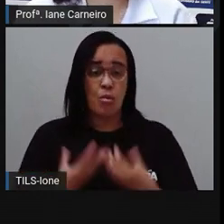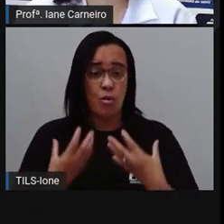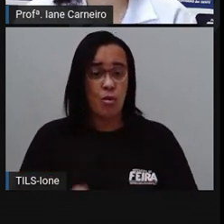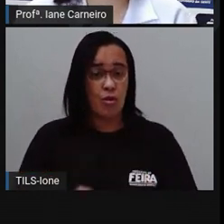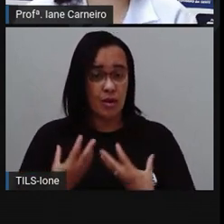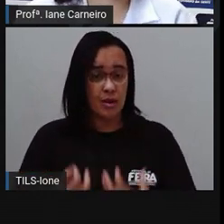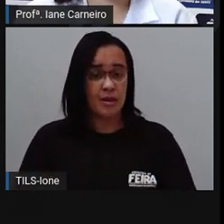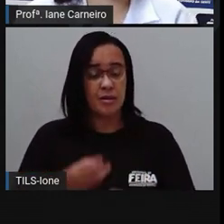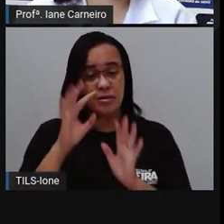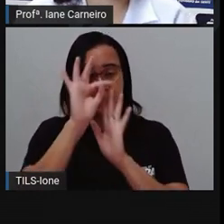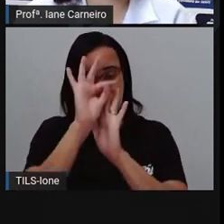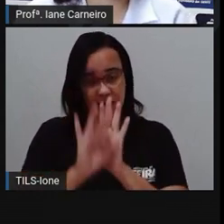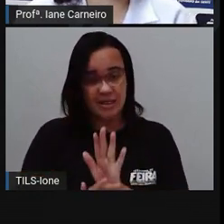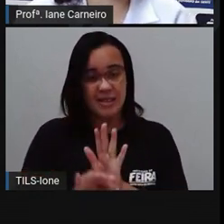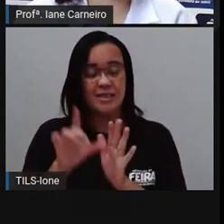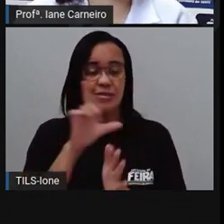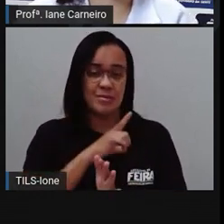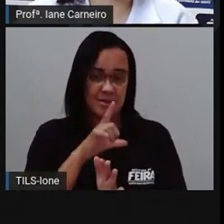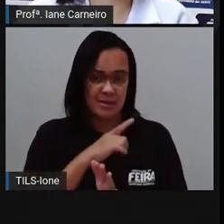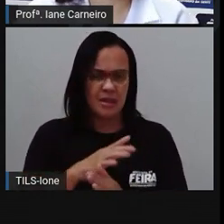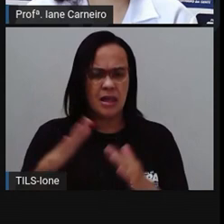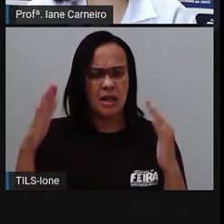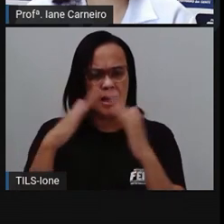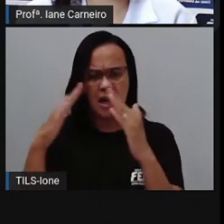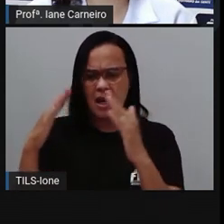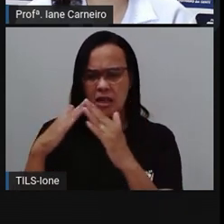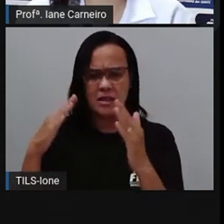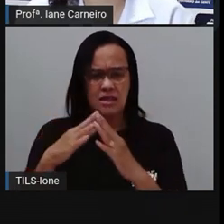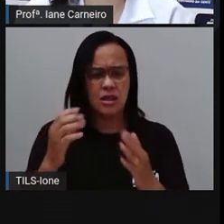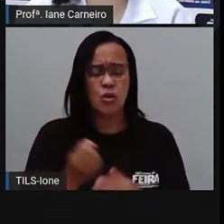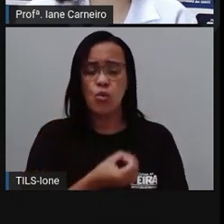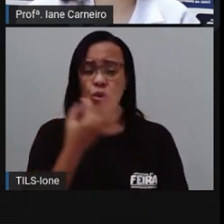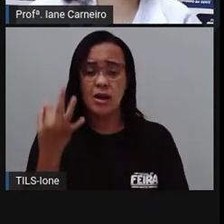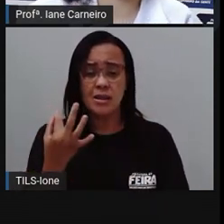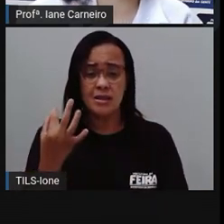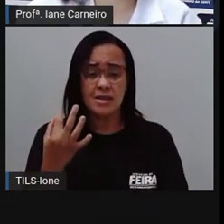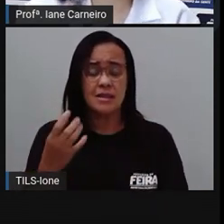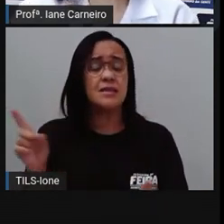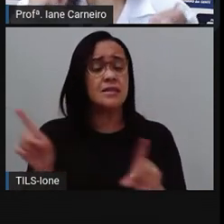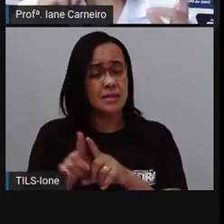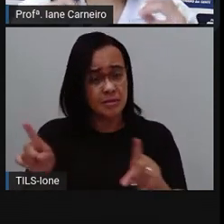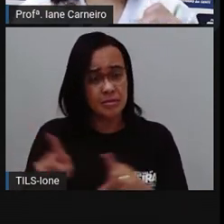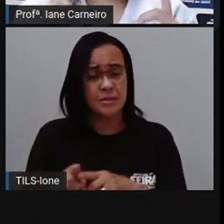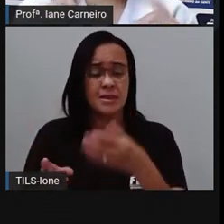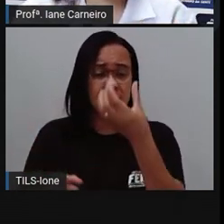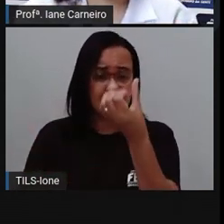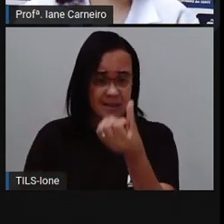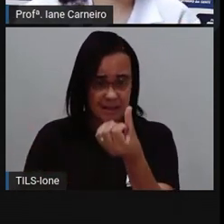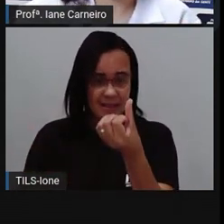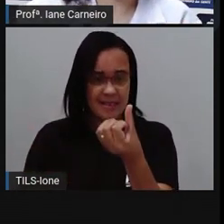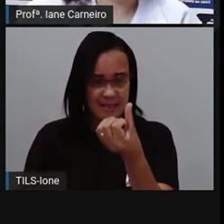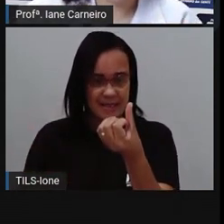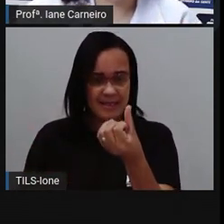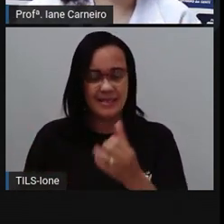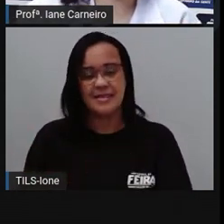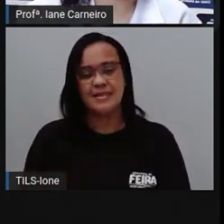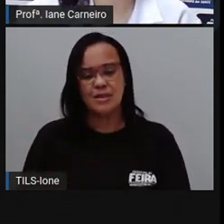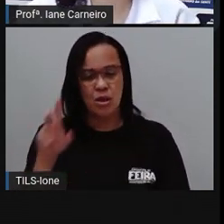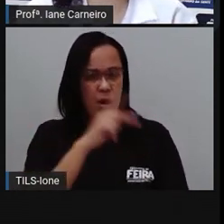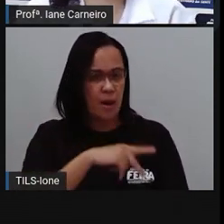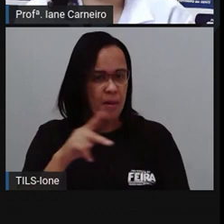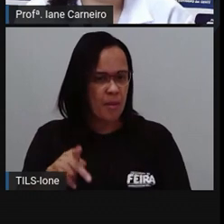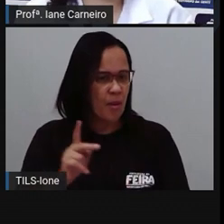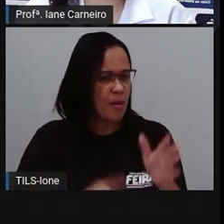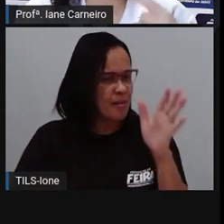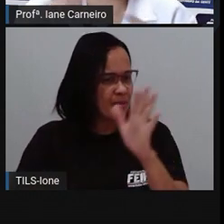E quantas casas, né? Aparecem também seis casas. Só que aí a pró tem uma pegadinha para vocês,